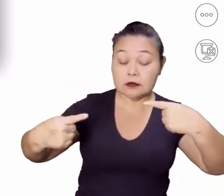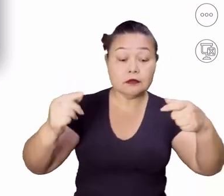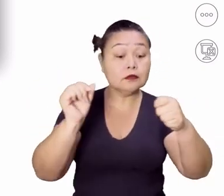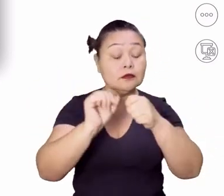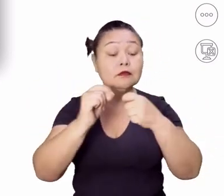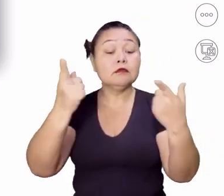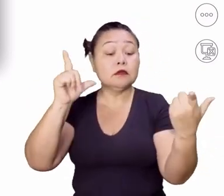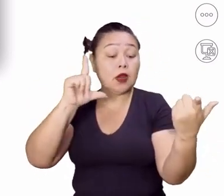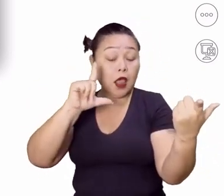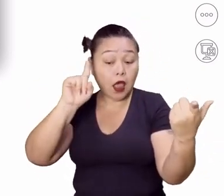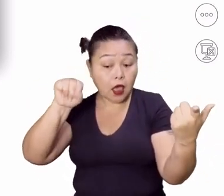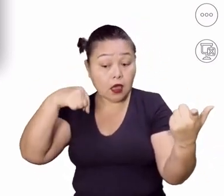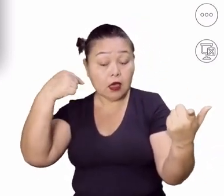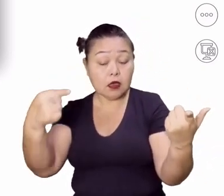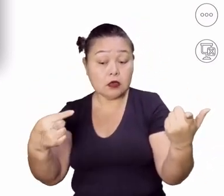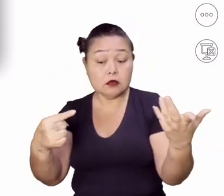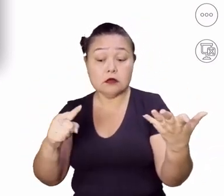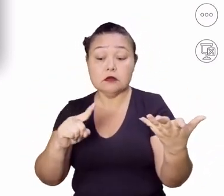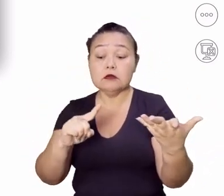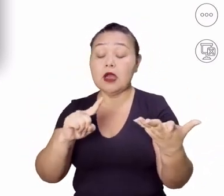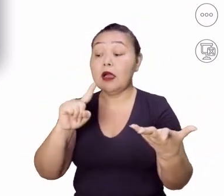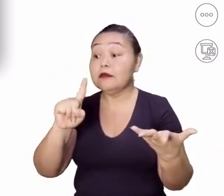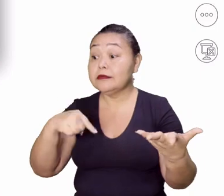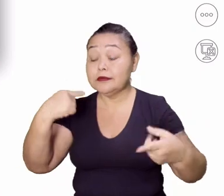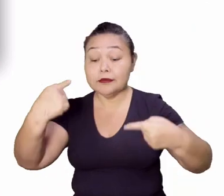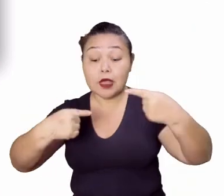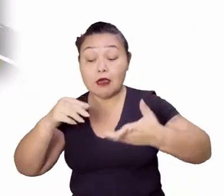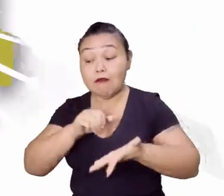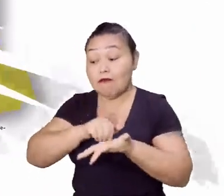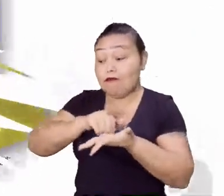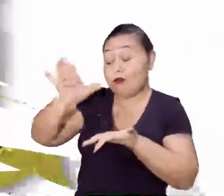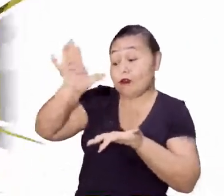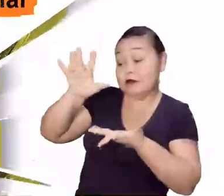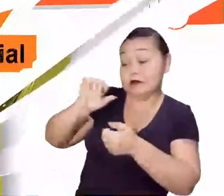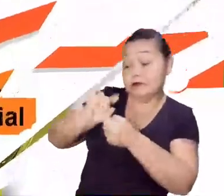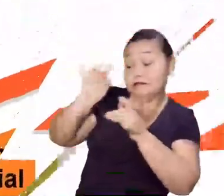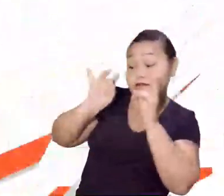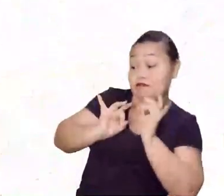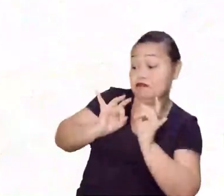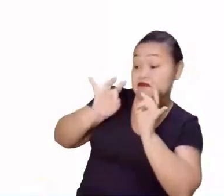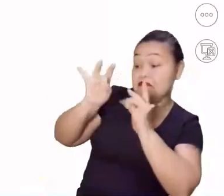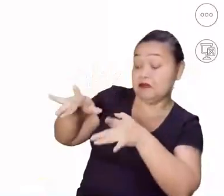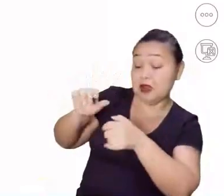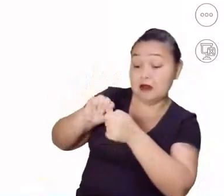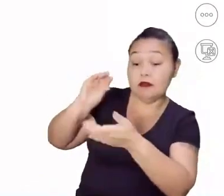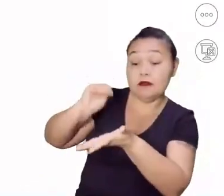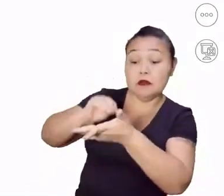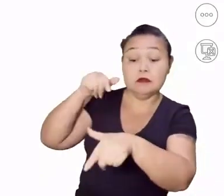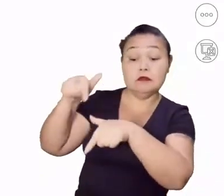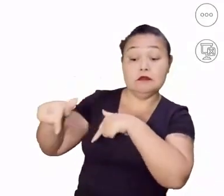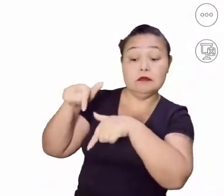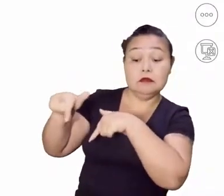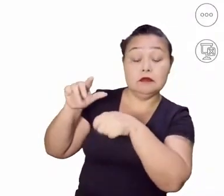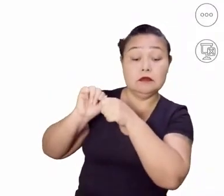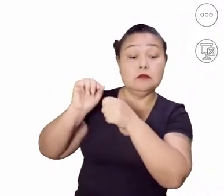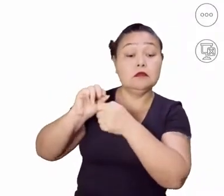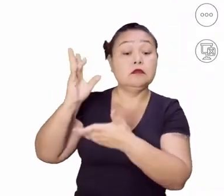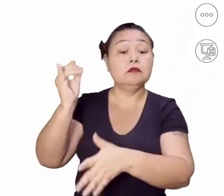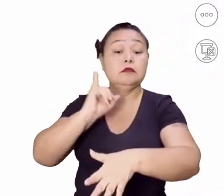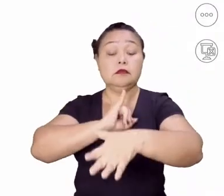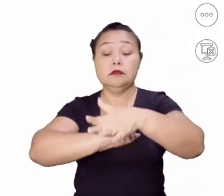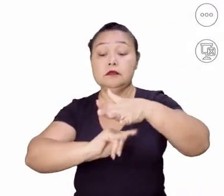E isso pode acarretar em desemprego, em demissões, né? Segundo o IBGE, no